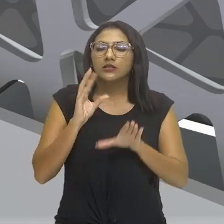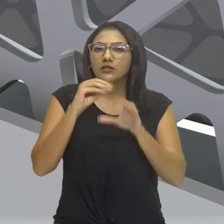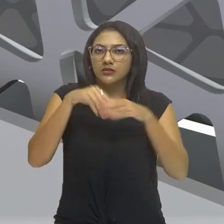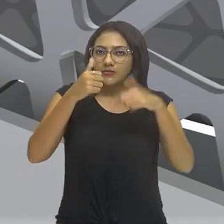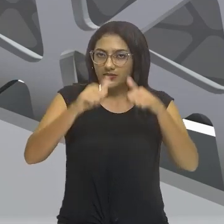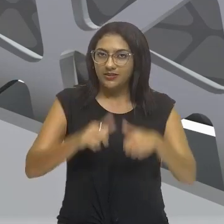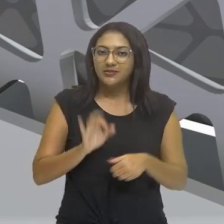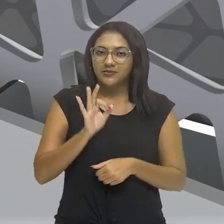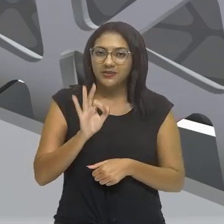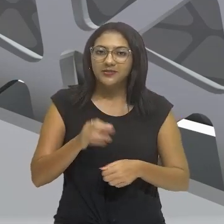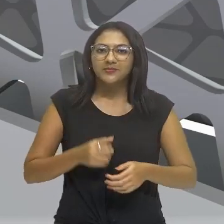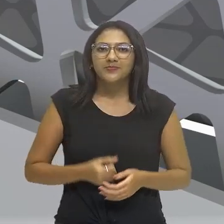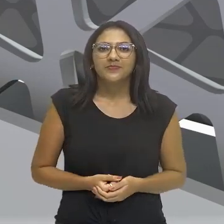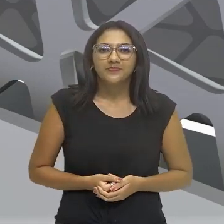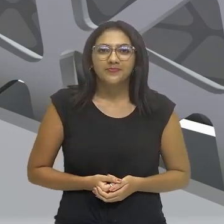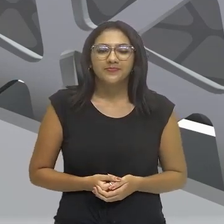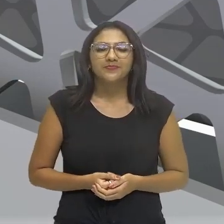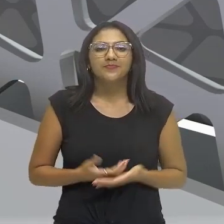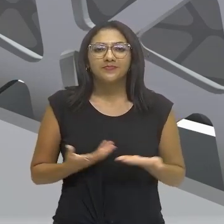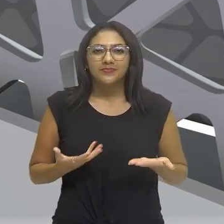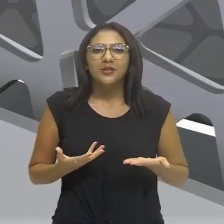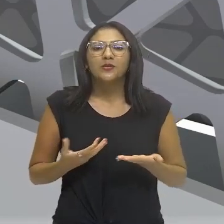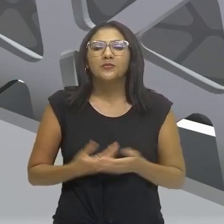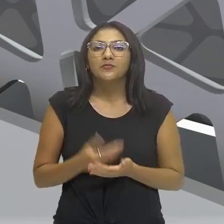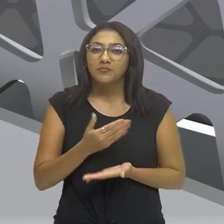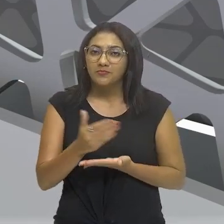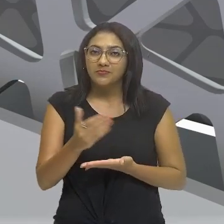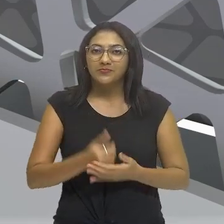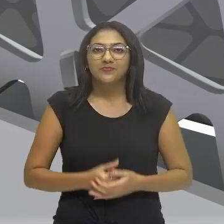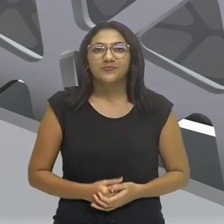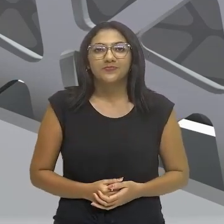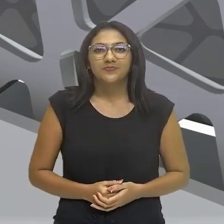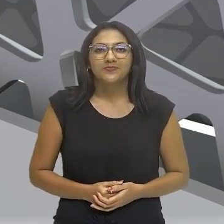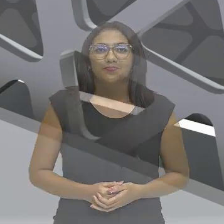na avaliação, tá certo? Então, segue a aula.